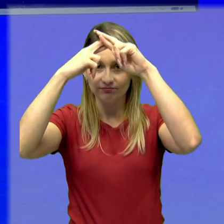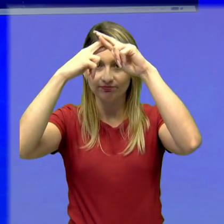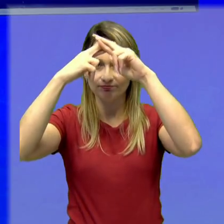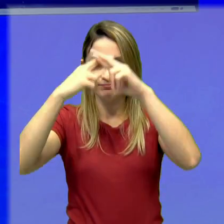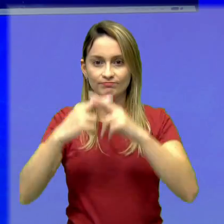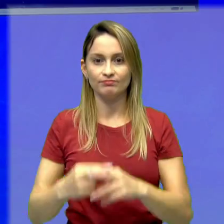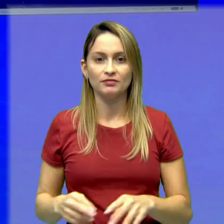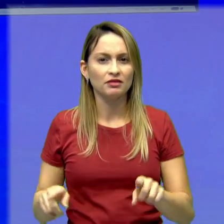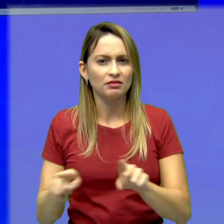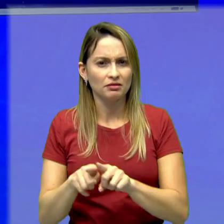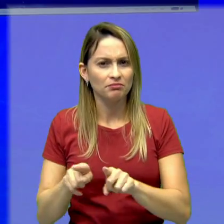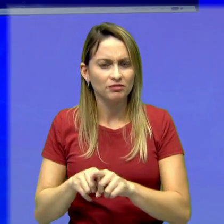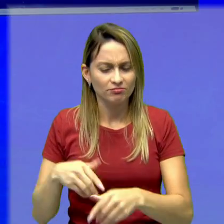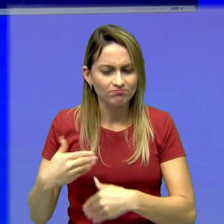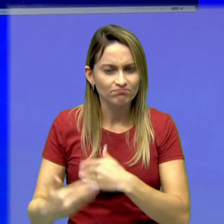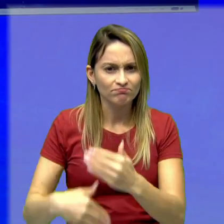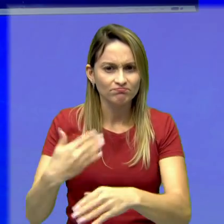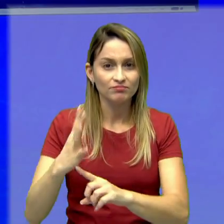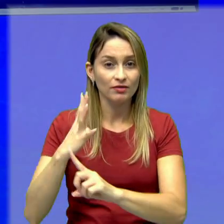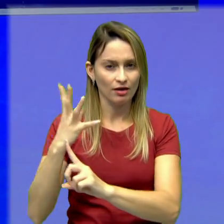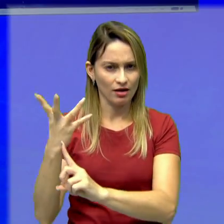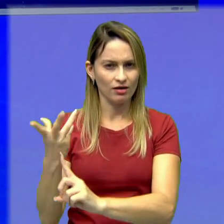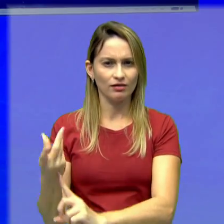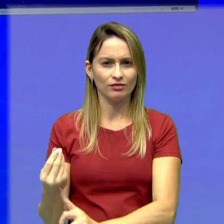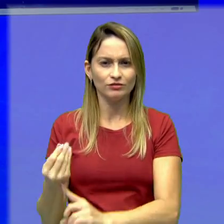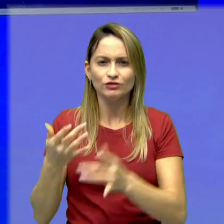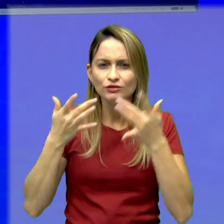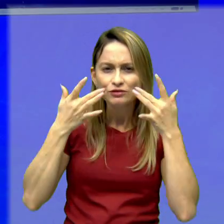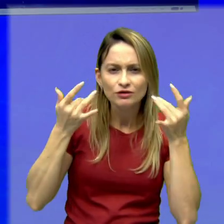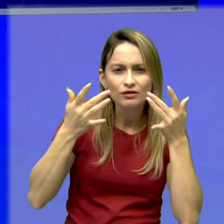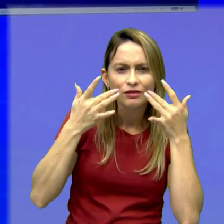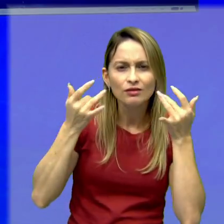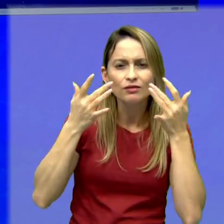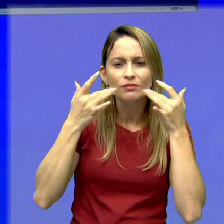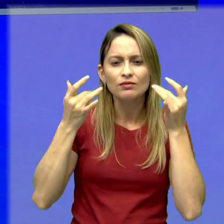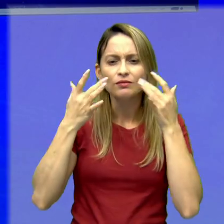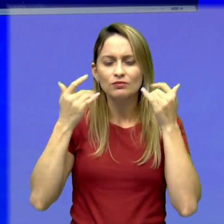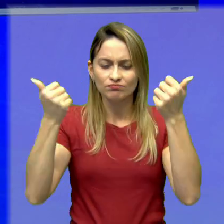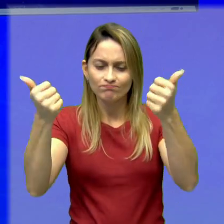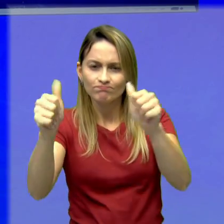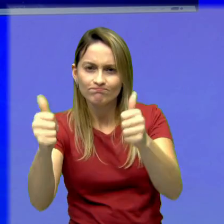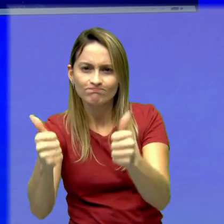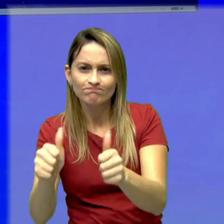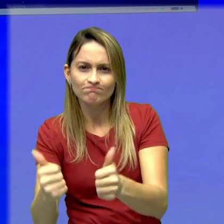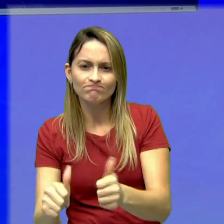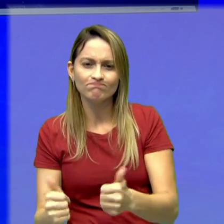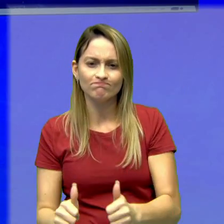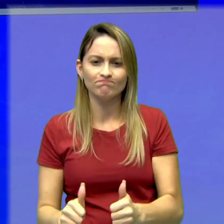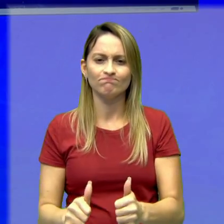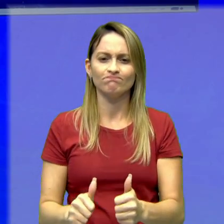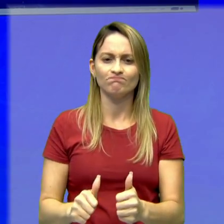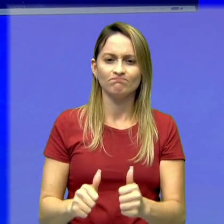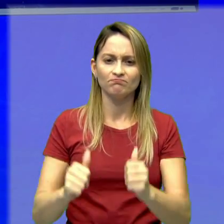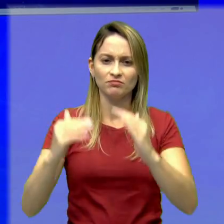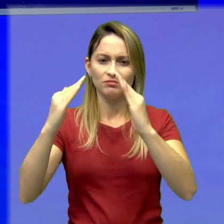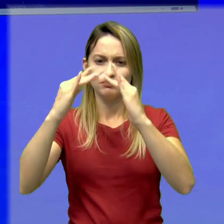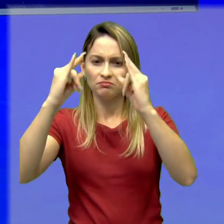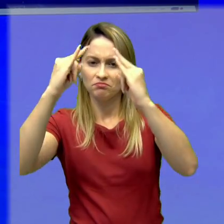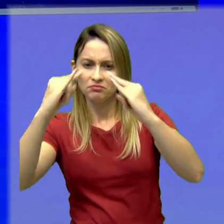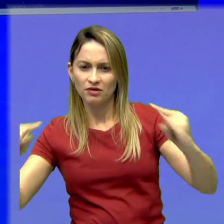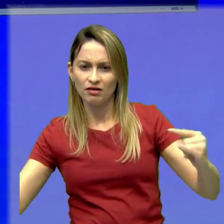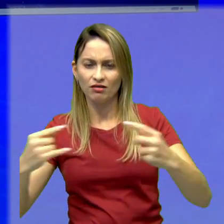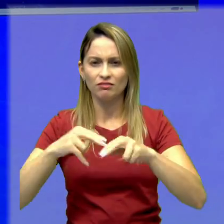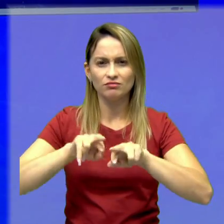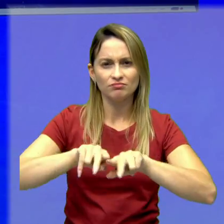importante é o desenvolvimento das artes, do teatro, das esculturas e monumentos arquitetônicos. E, por último, né?